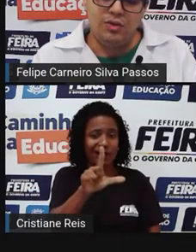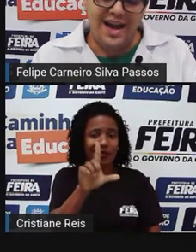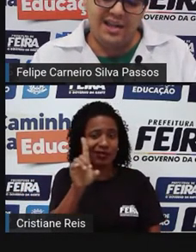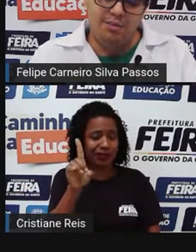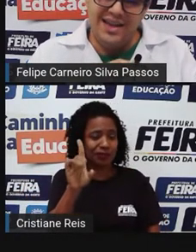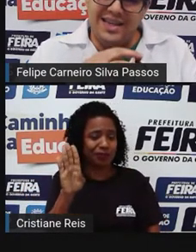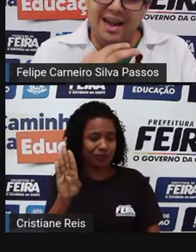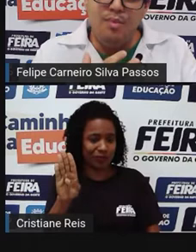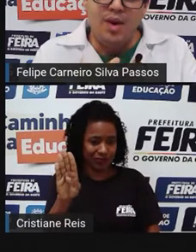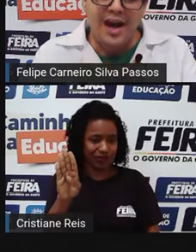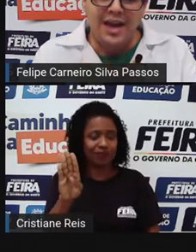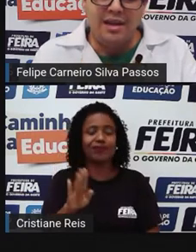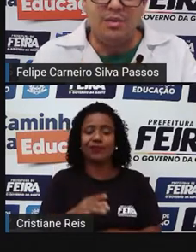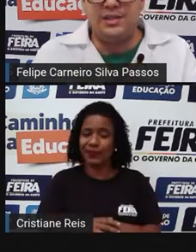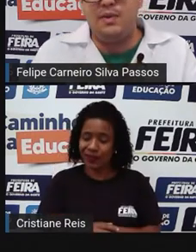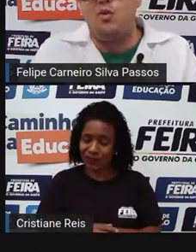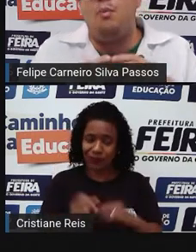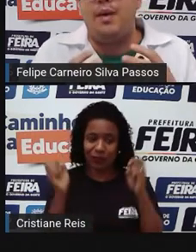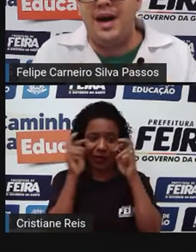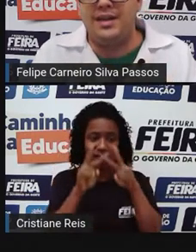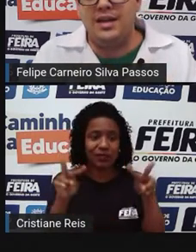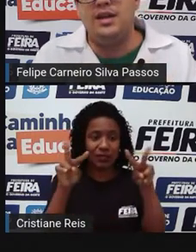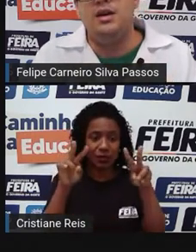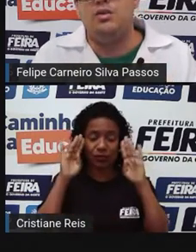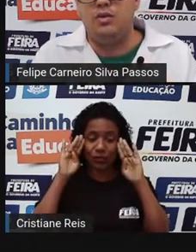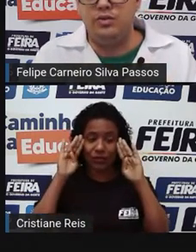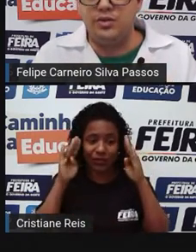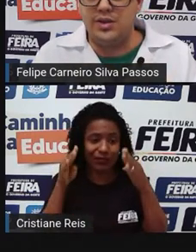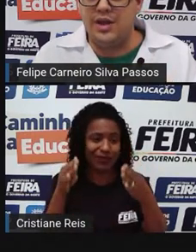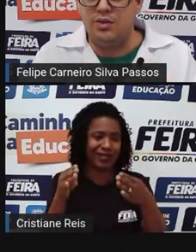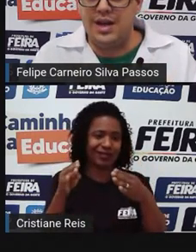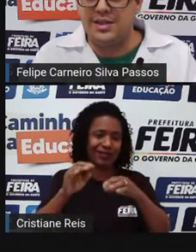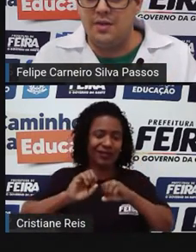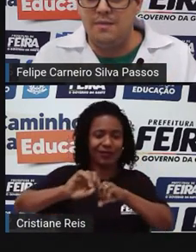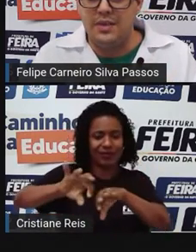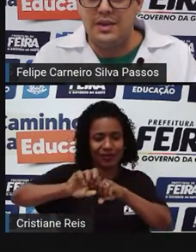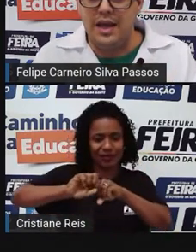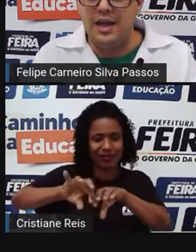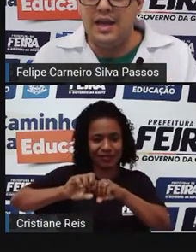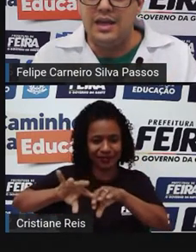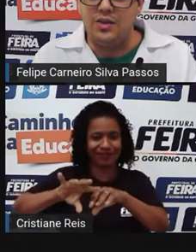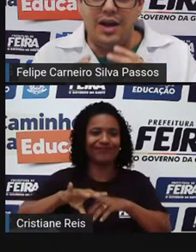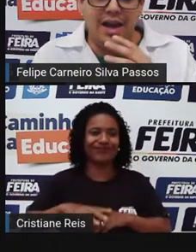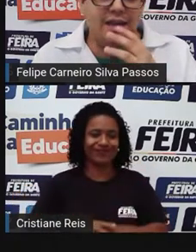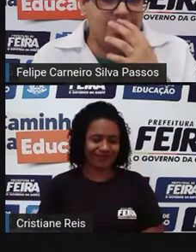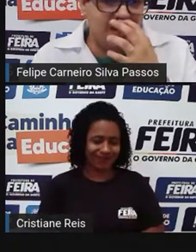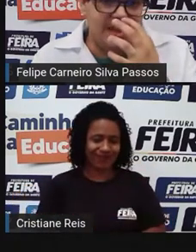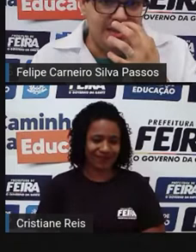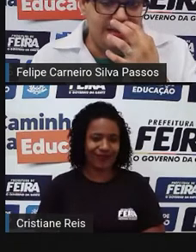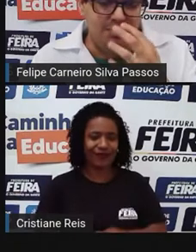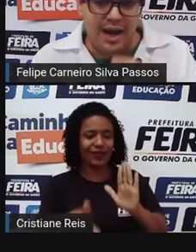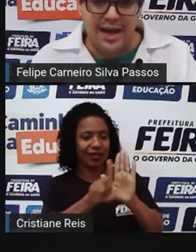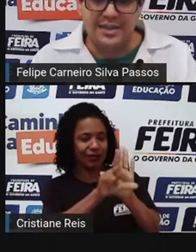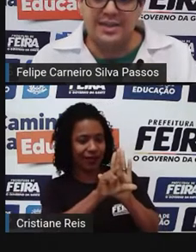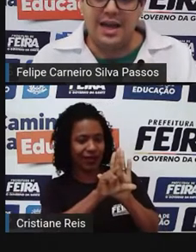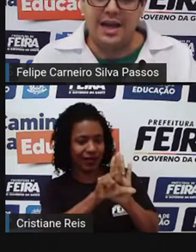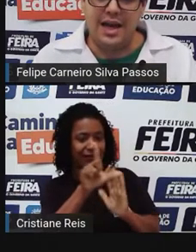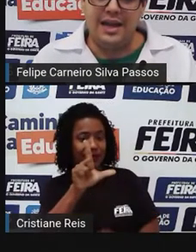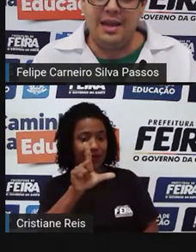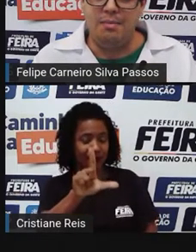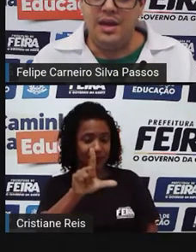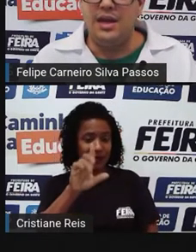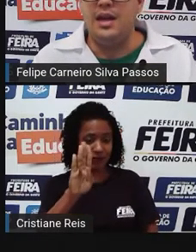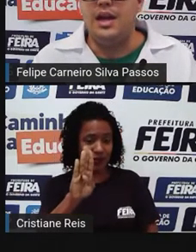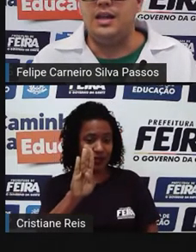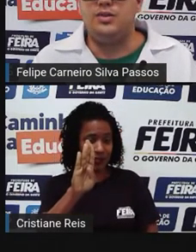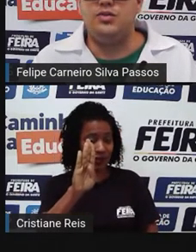estruturada, mais elaborada, mais preocupada com a construção da educação, né? Então, a Lei de Diretrizes e Bases, a